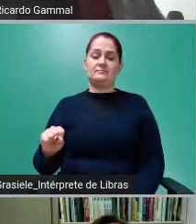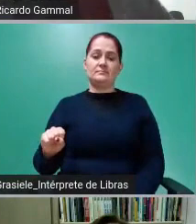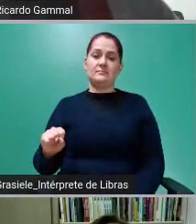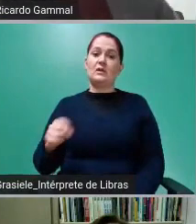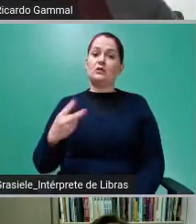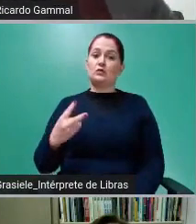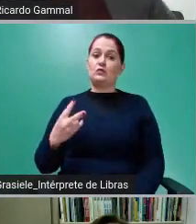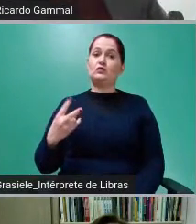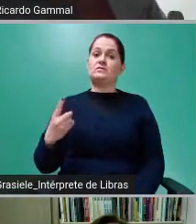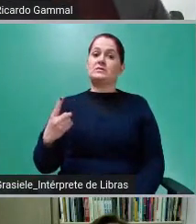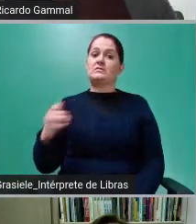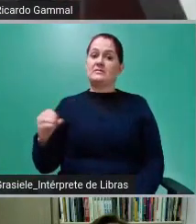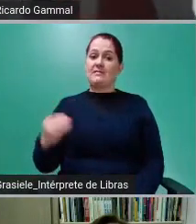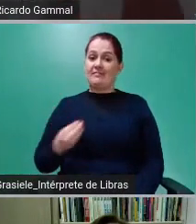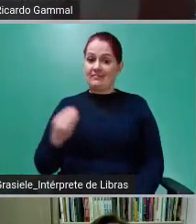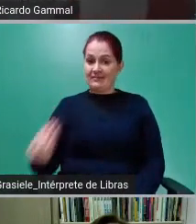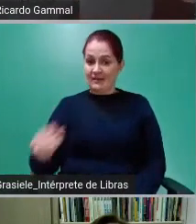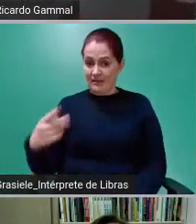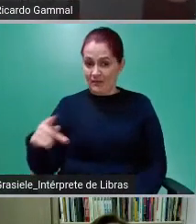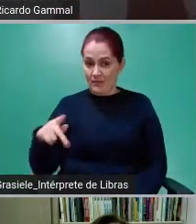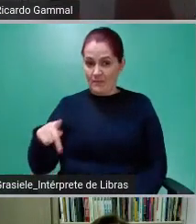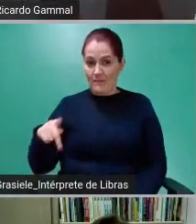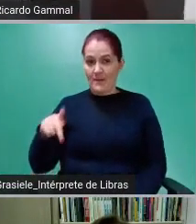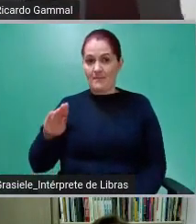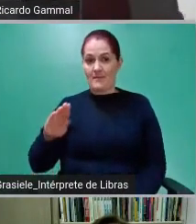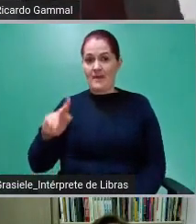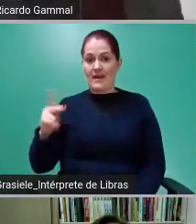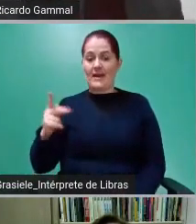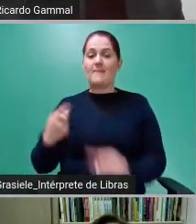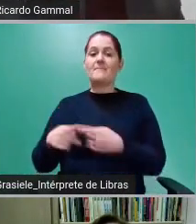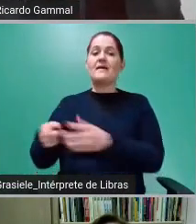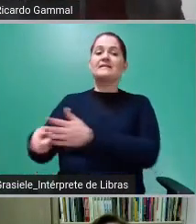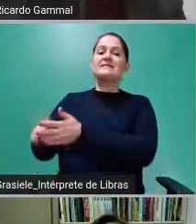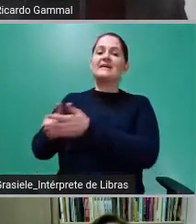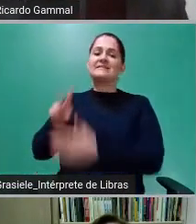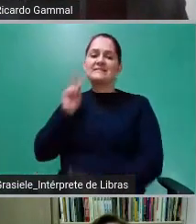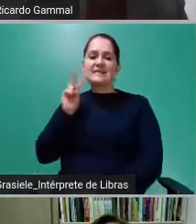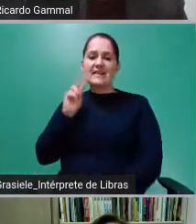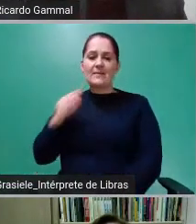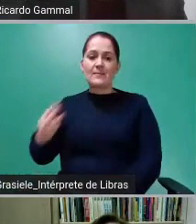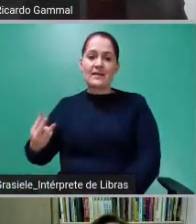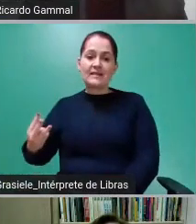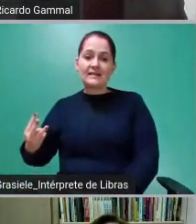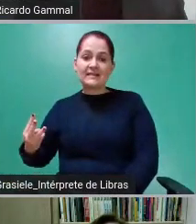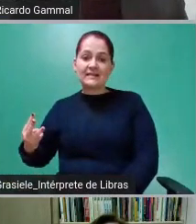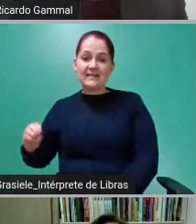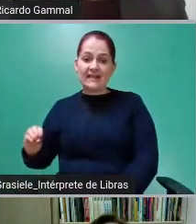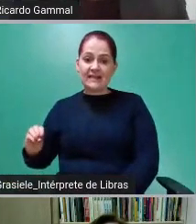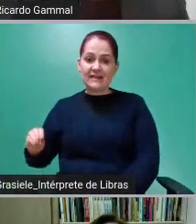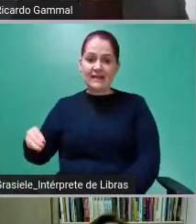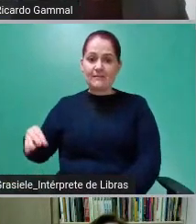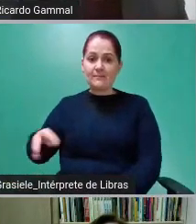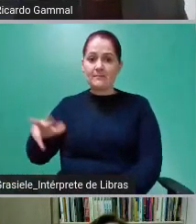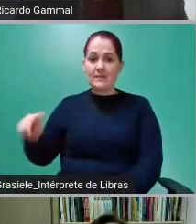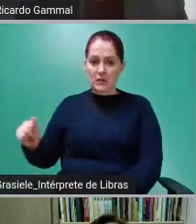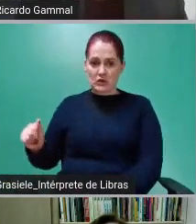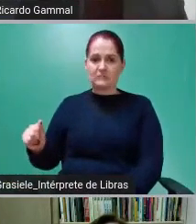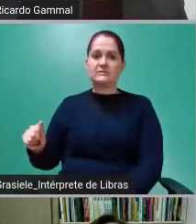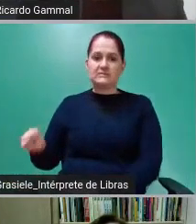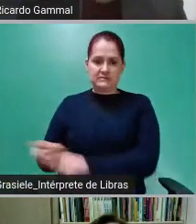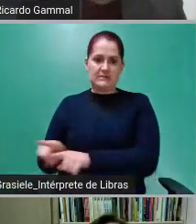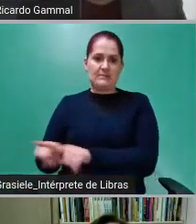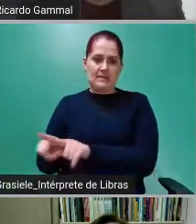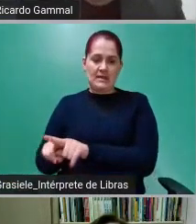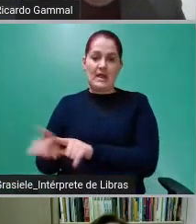debêntures, esse aí, lá, aqueles 30, foi quando vendeu as debêntures por 230. Agora eu estou falando de outra